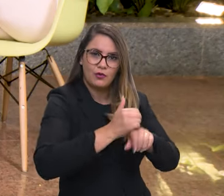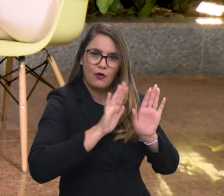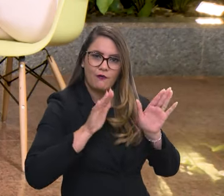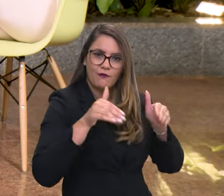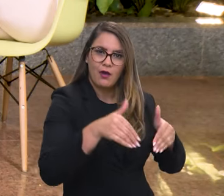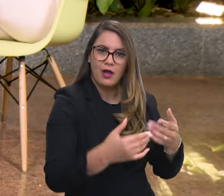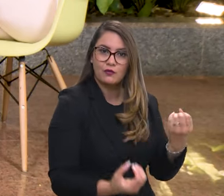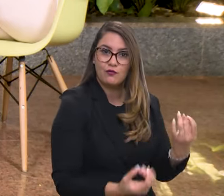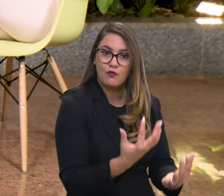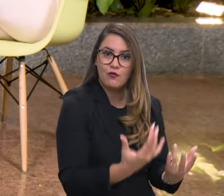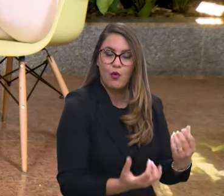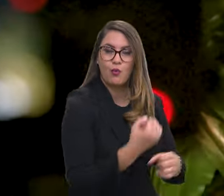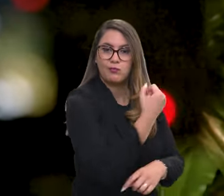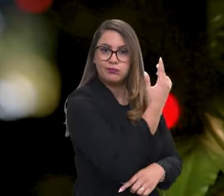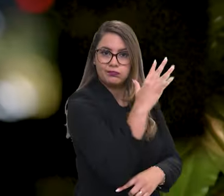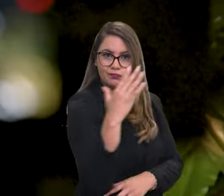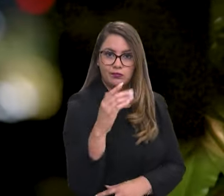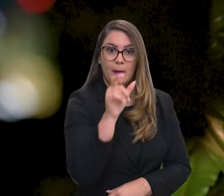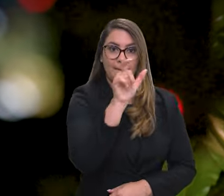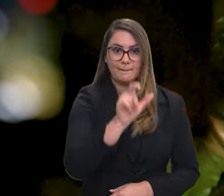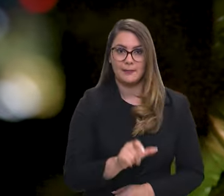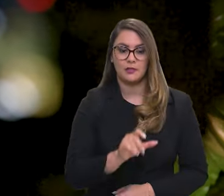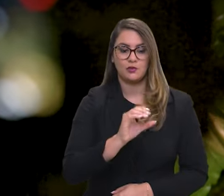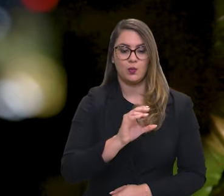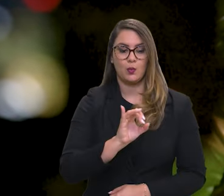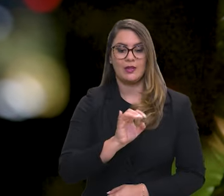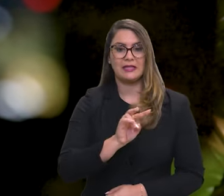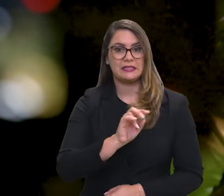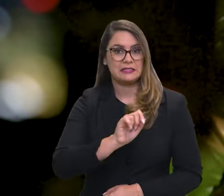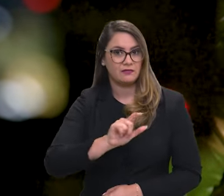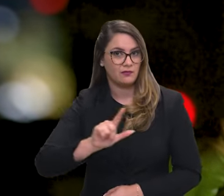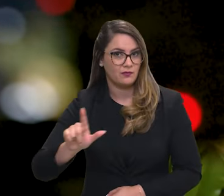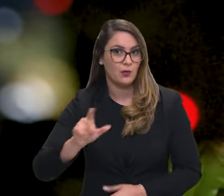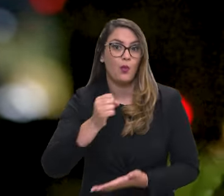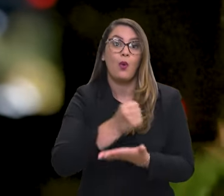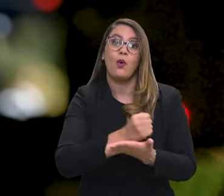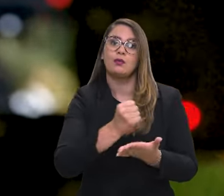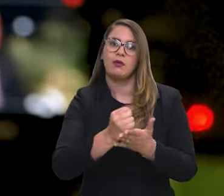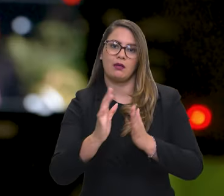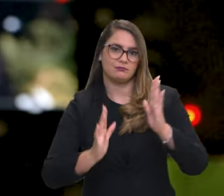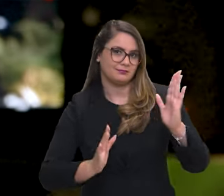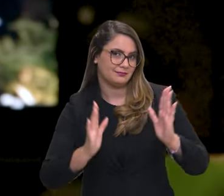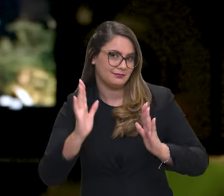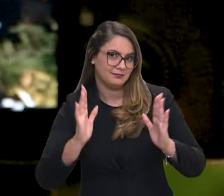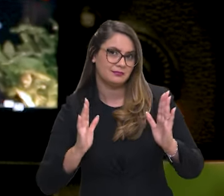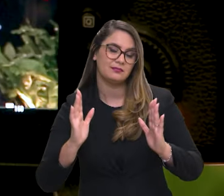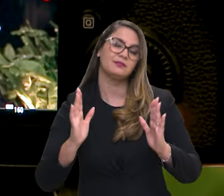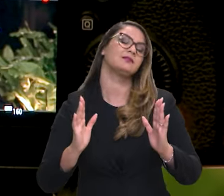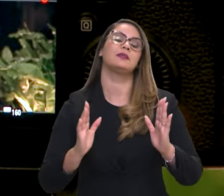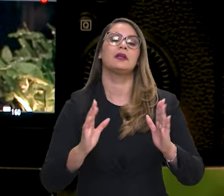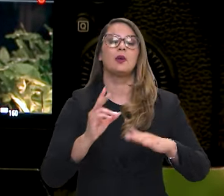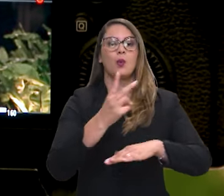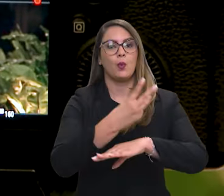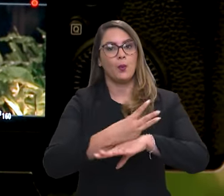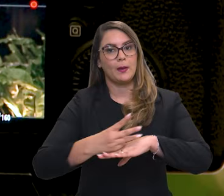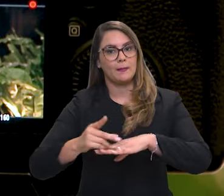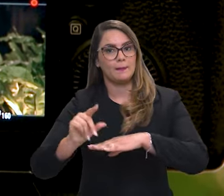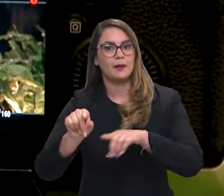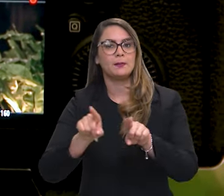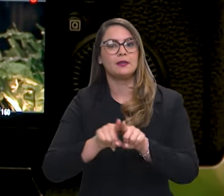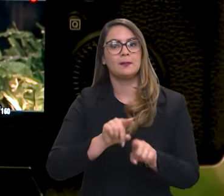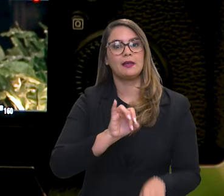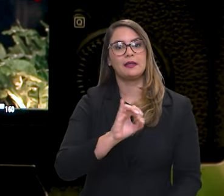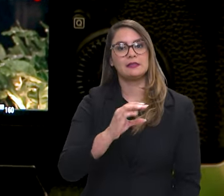Ele é civil, ele não é militar, ele é um contrato temporário, que o IBAMA e o ICMBio fazem para poder atuar